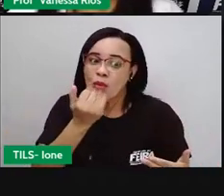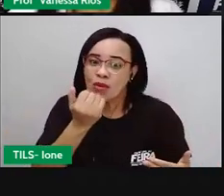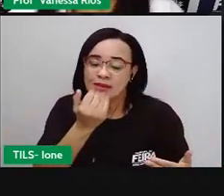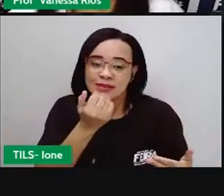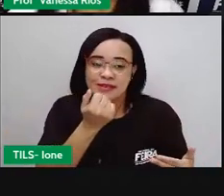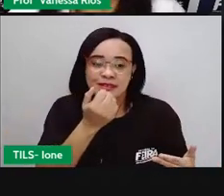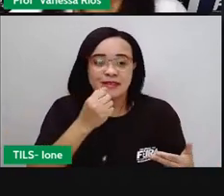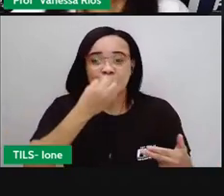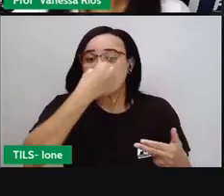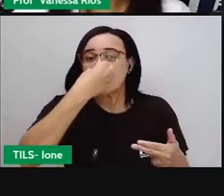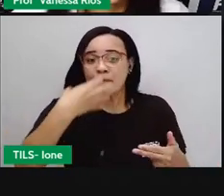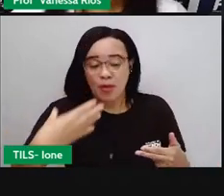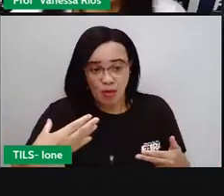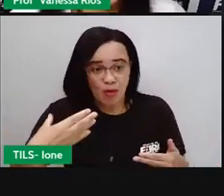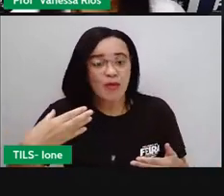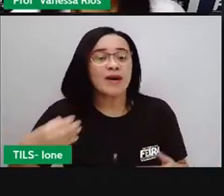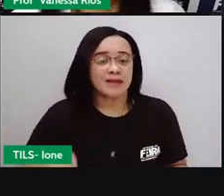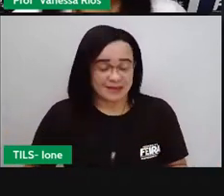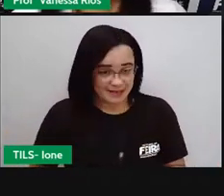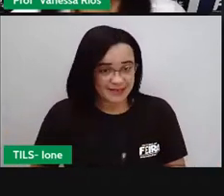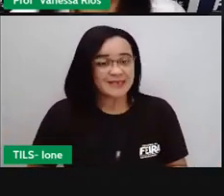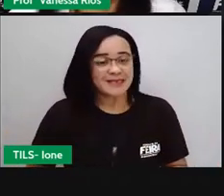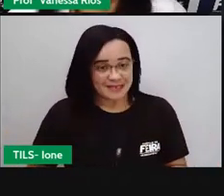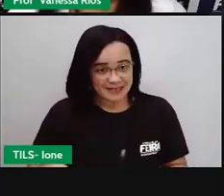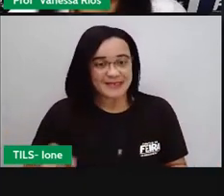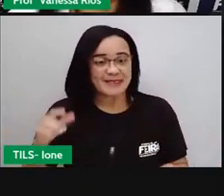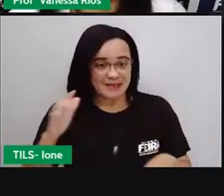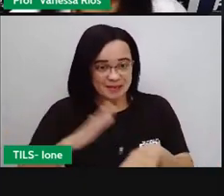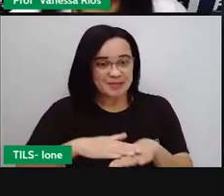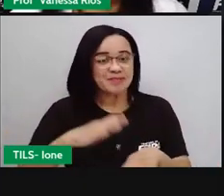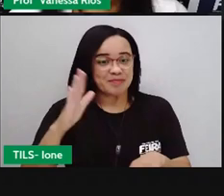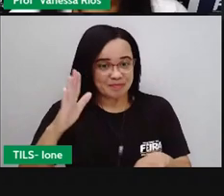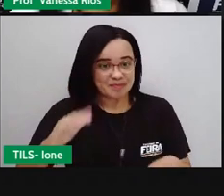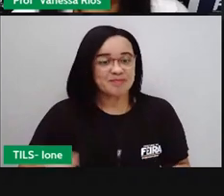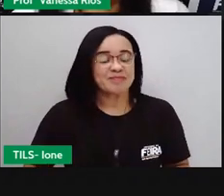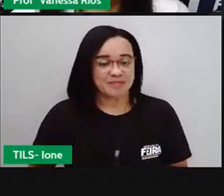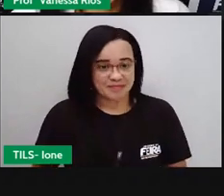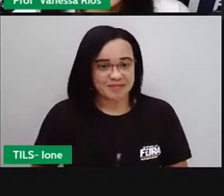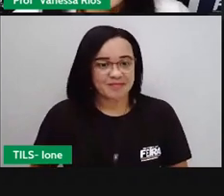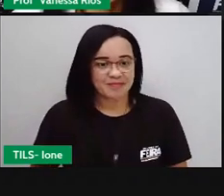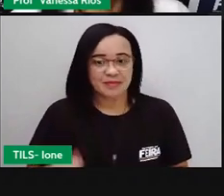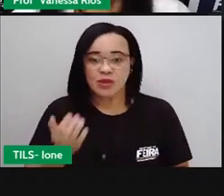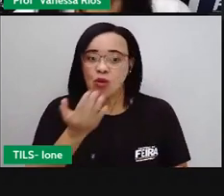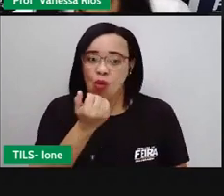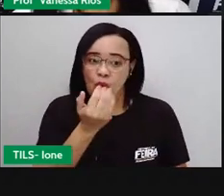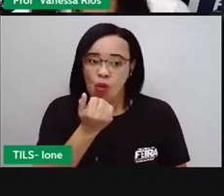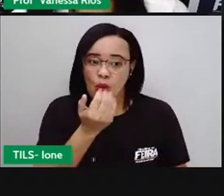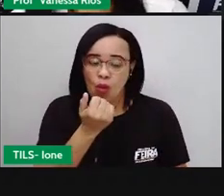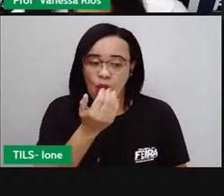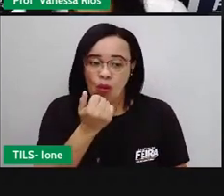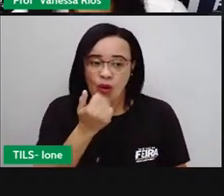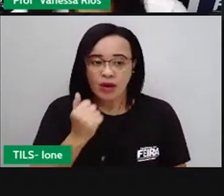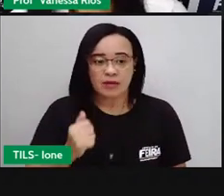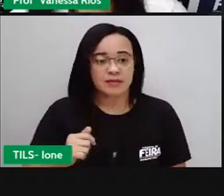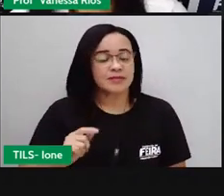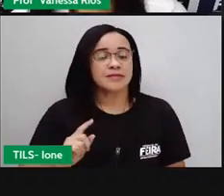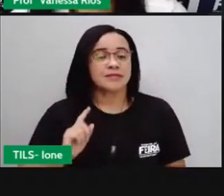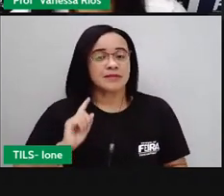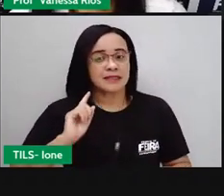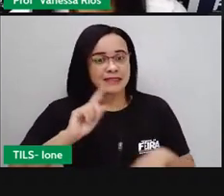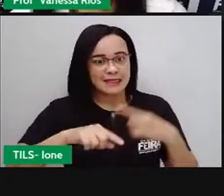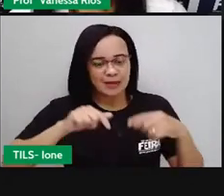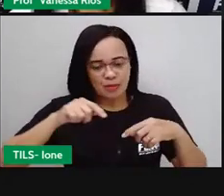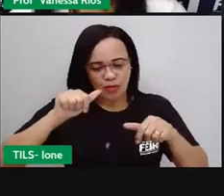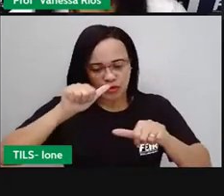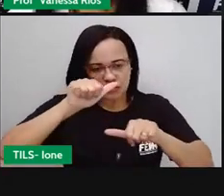esse bolo, mas qualquer outro tipo de alimento que a gente ingira, né? Que a gente coma, vai estar trazendo para a gente,